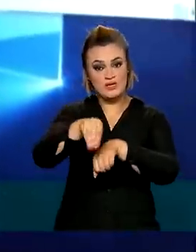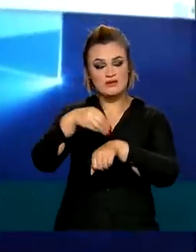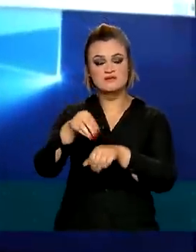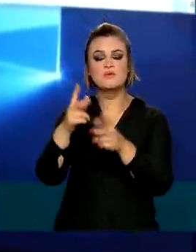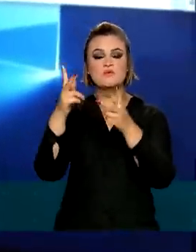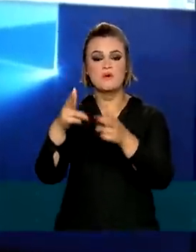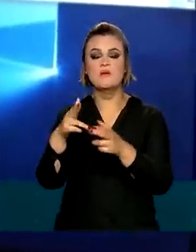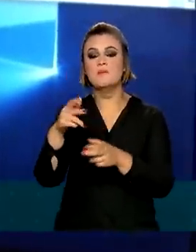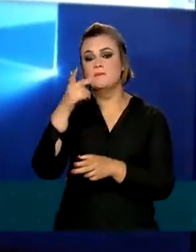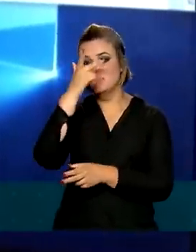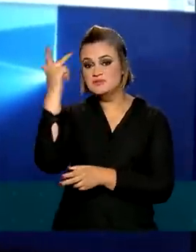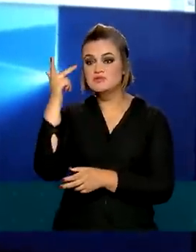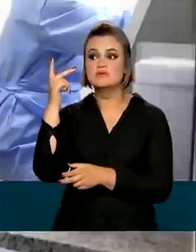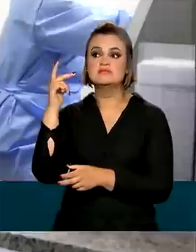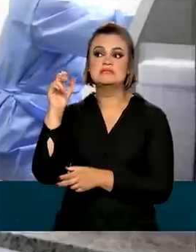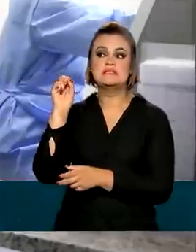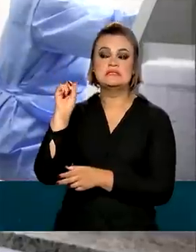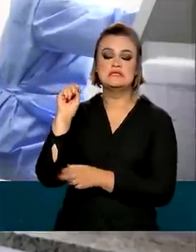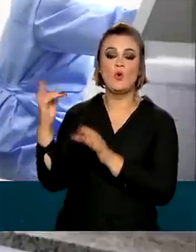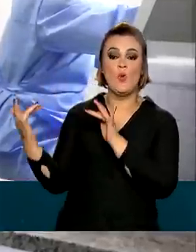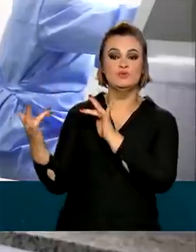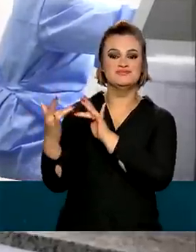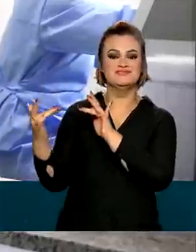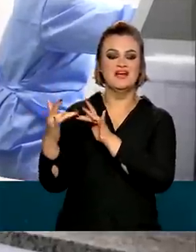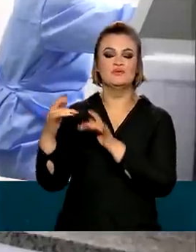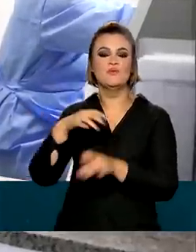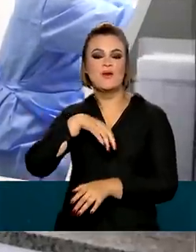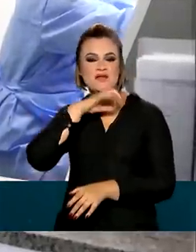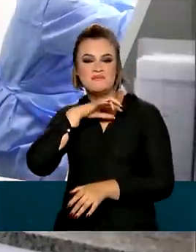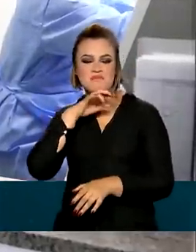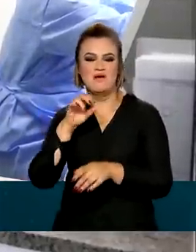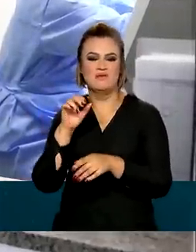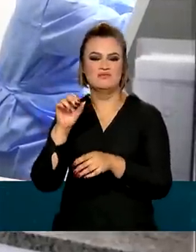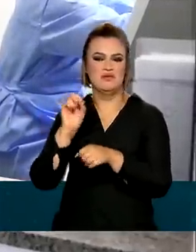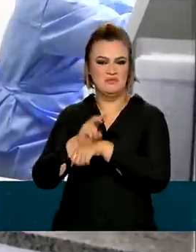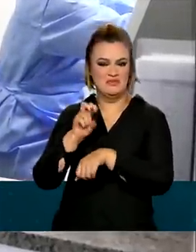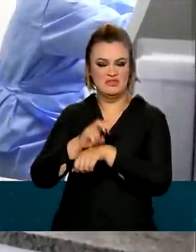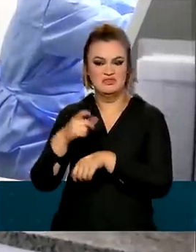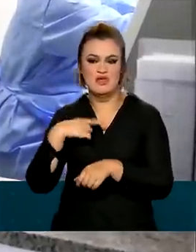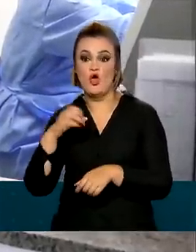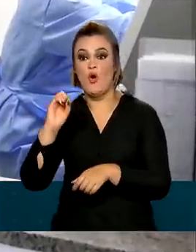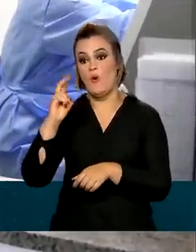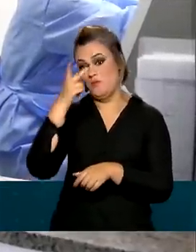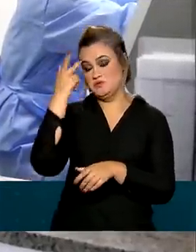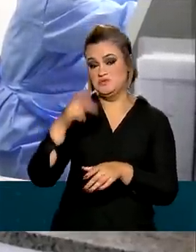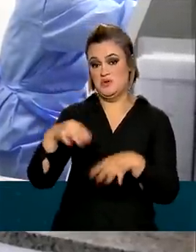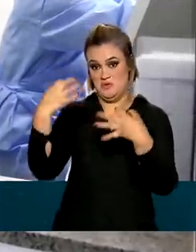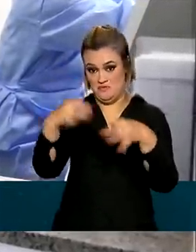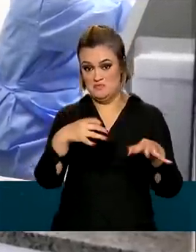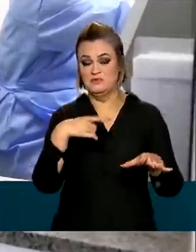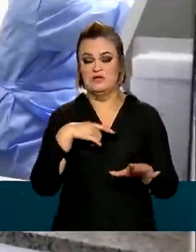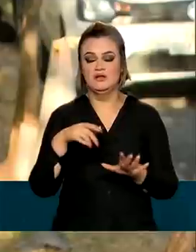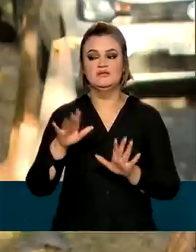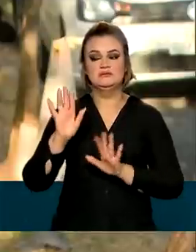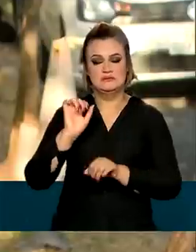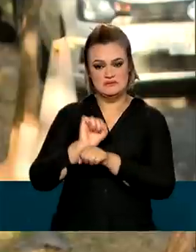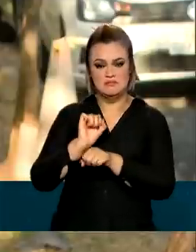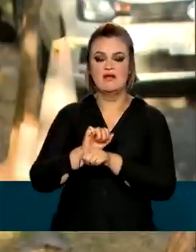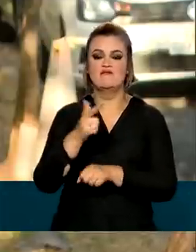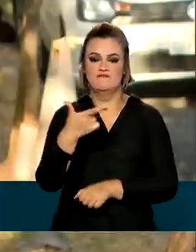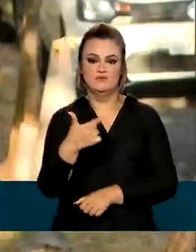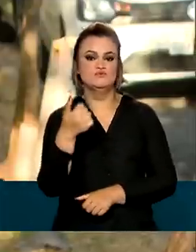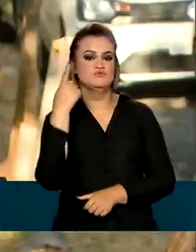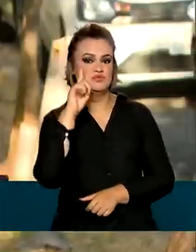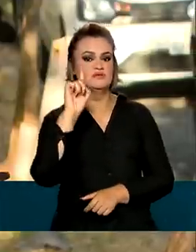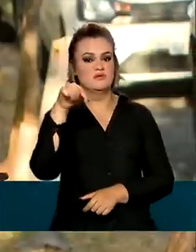parecida vale para as pessoas que tiveram contato com os animais infectados ou pessoas infectadas também. Também devem esperar esse prazo